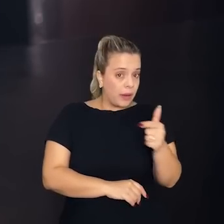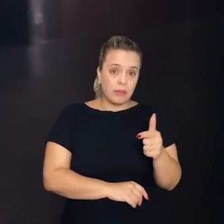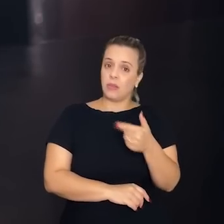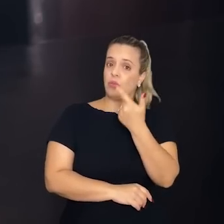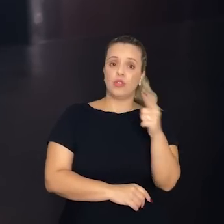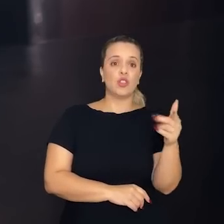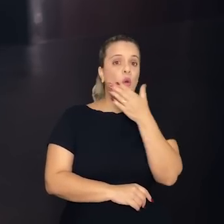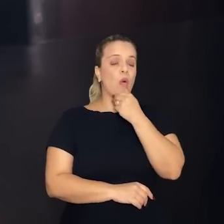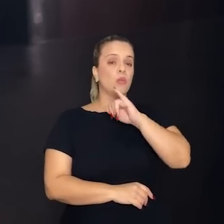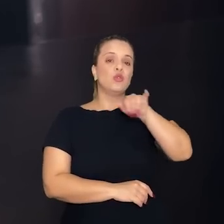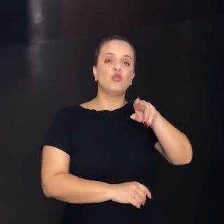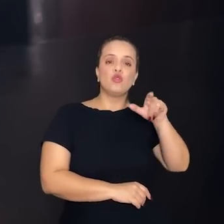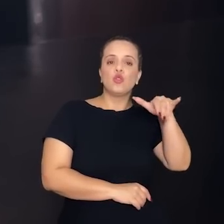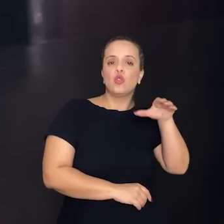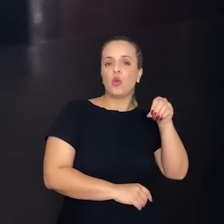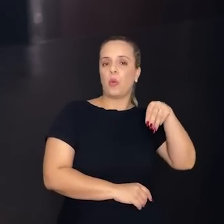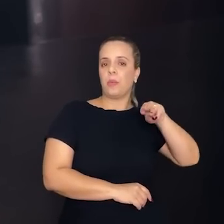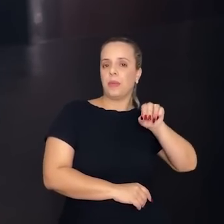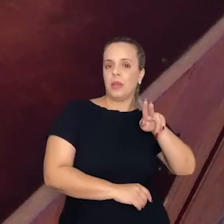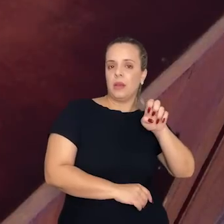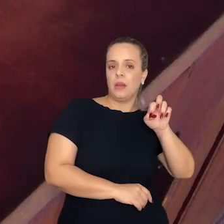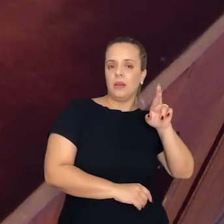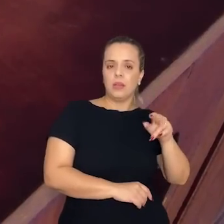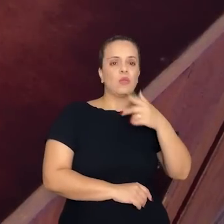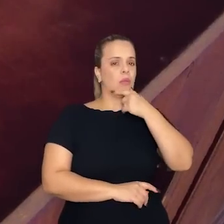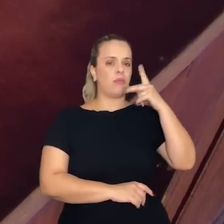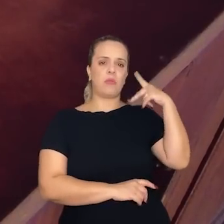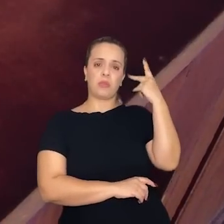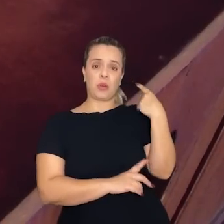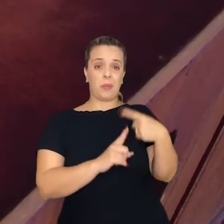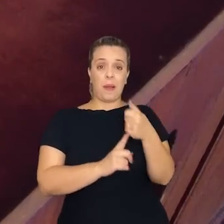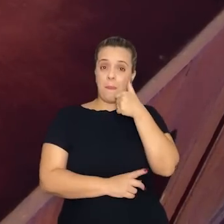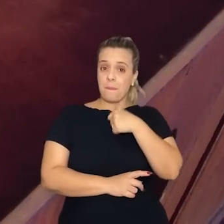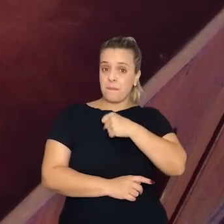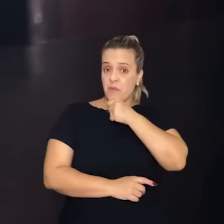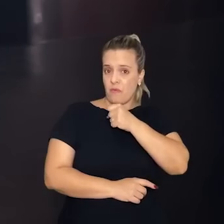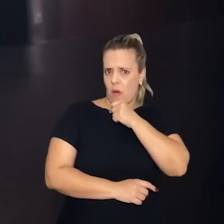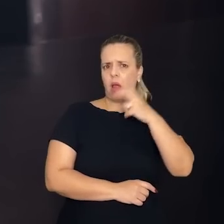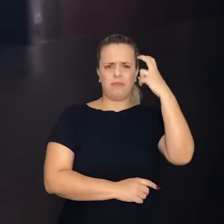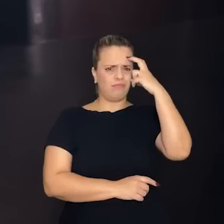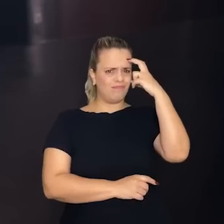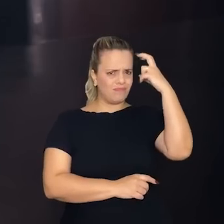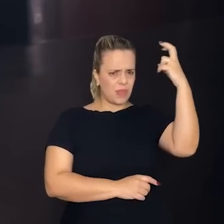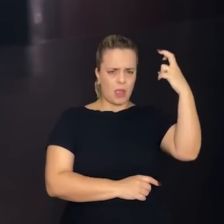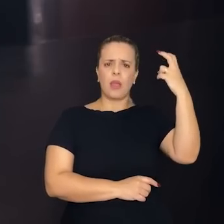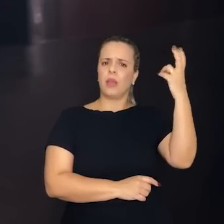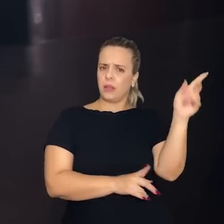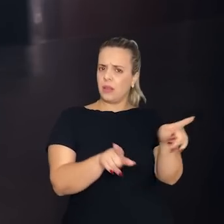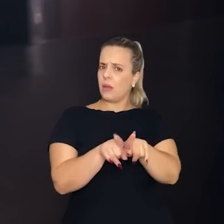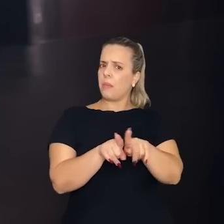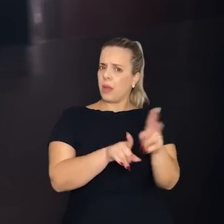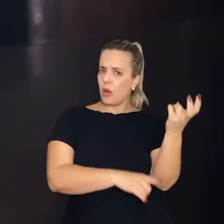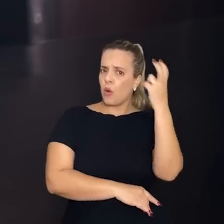político, como uma pessoa. A minha avó, culturalmente, intelectualmente, ela era a